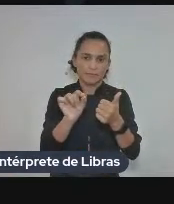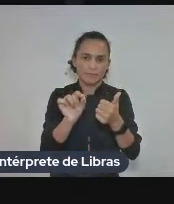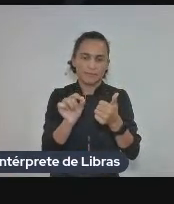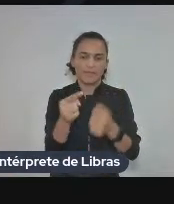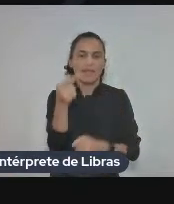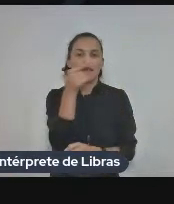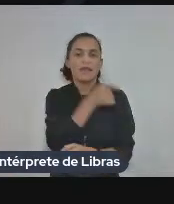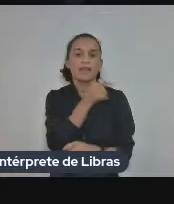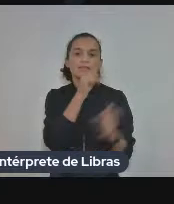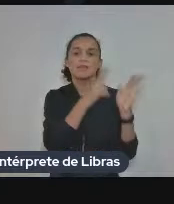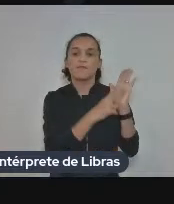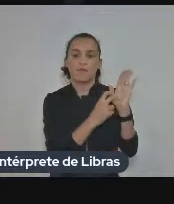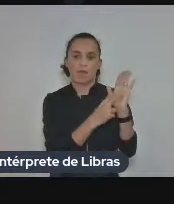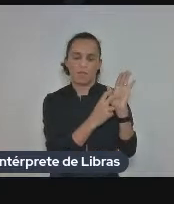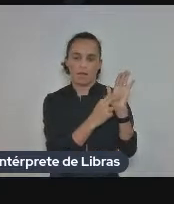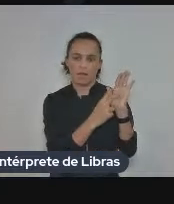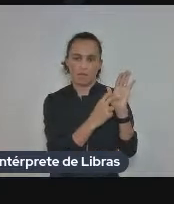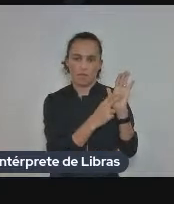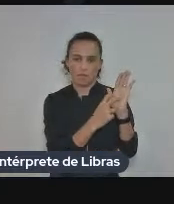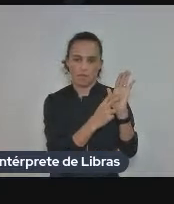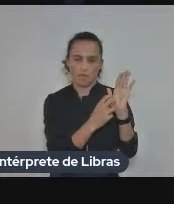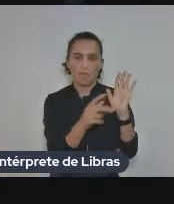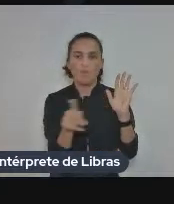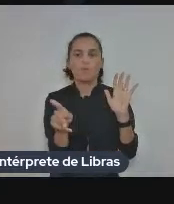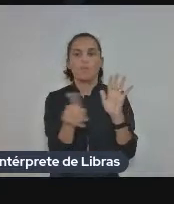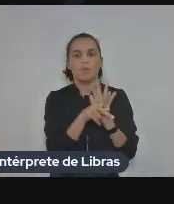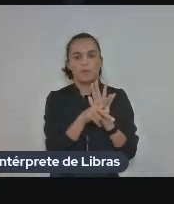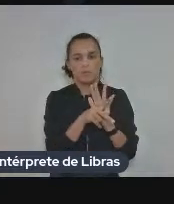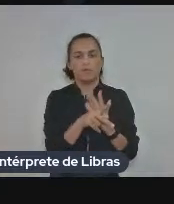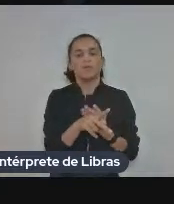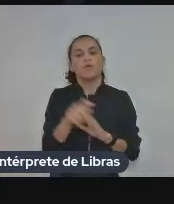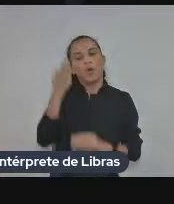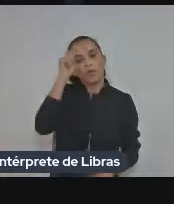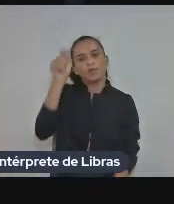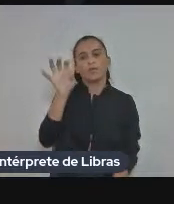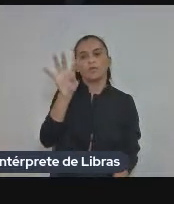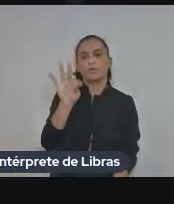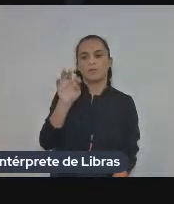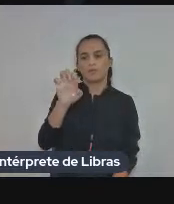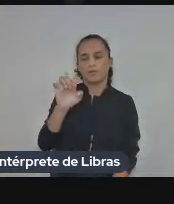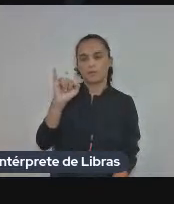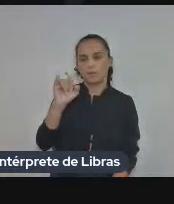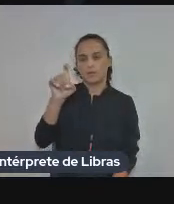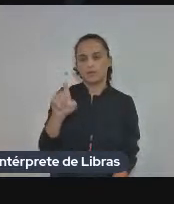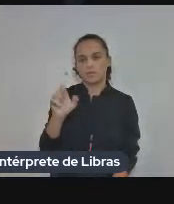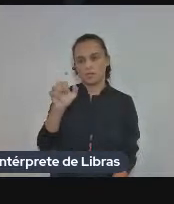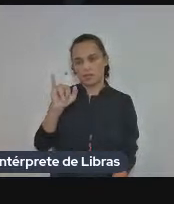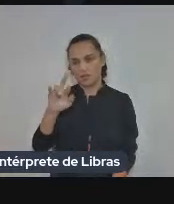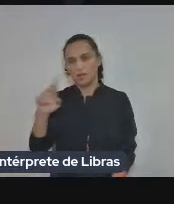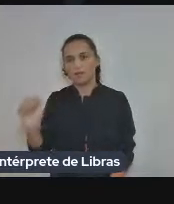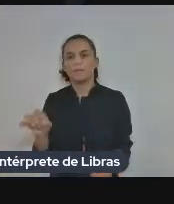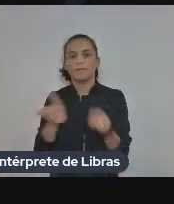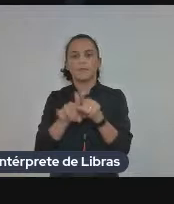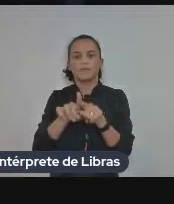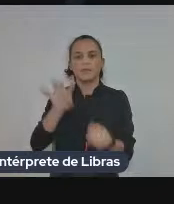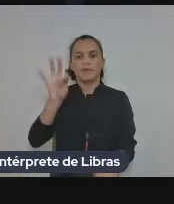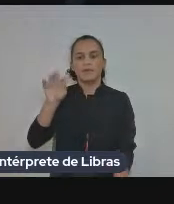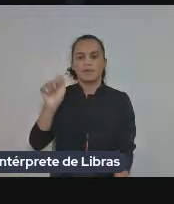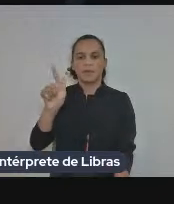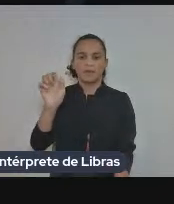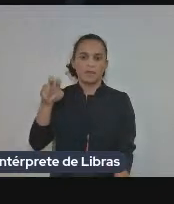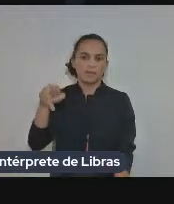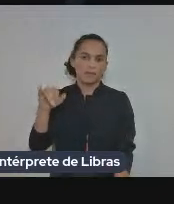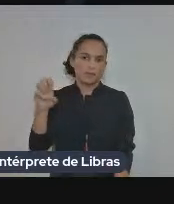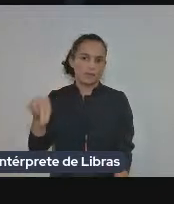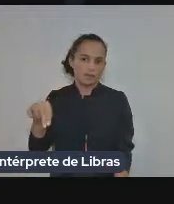vocabulário para culinária que foi produzido por Teixeira e Tagmin ele foi elaborado de forma amostral